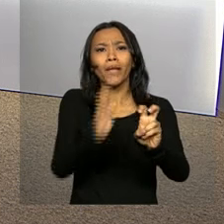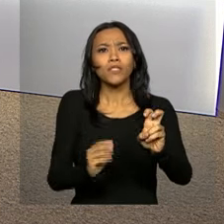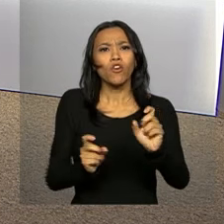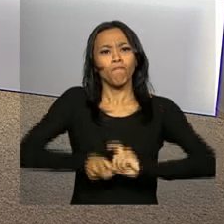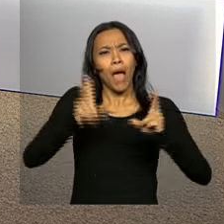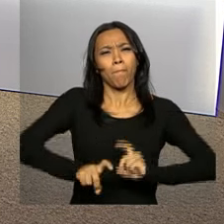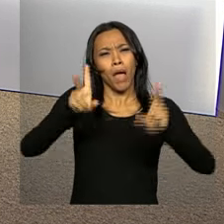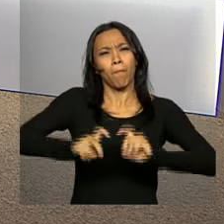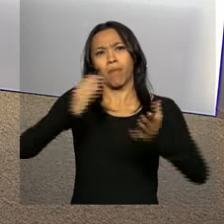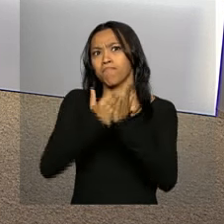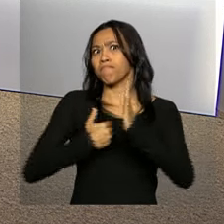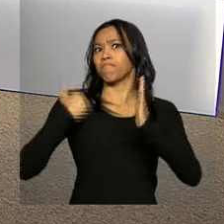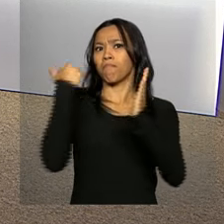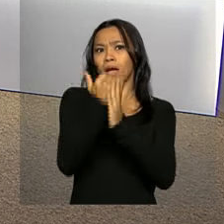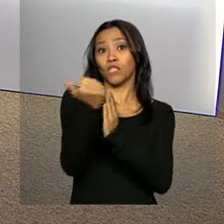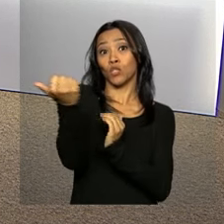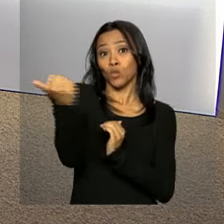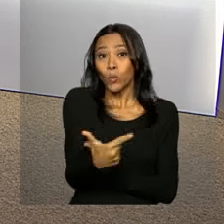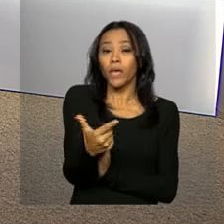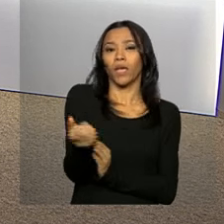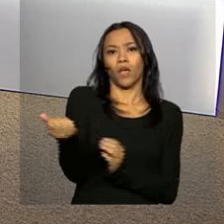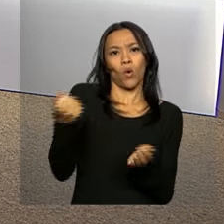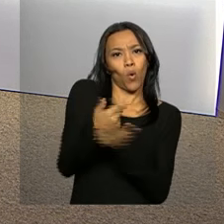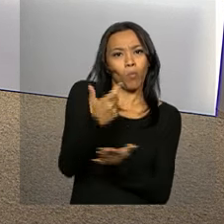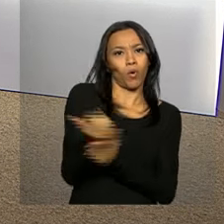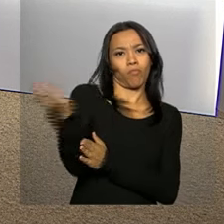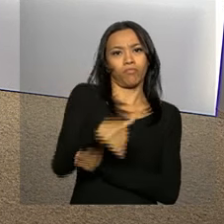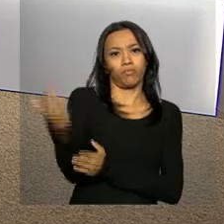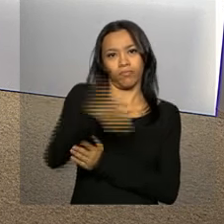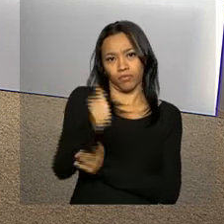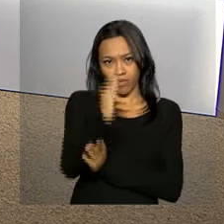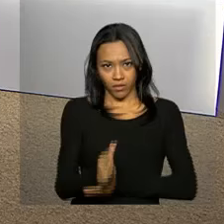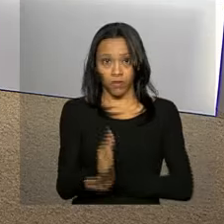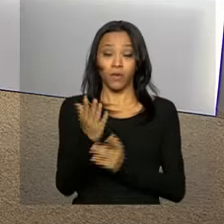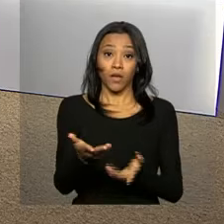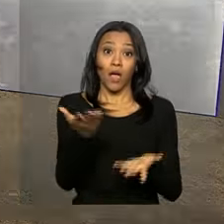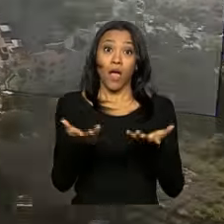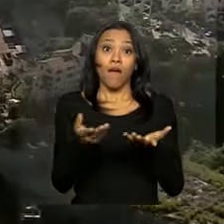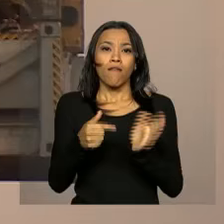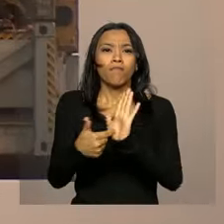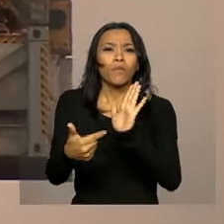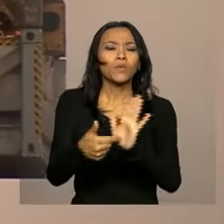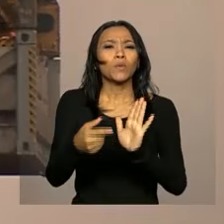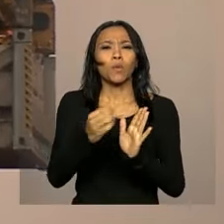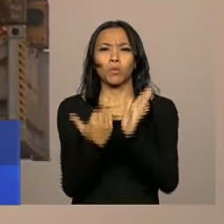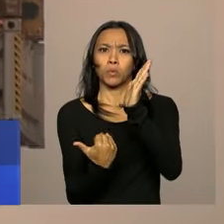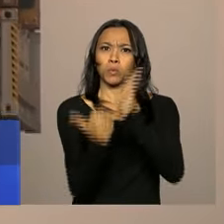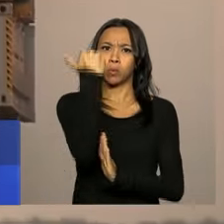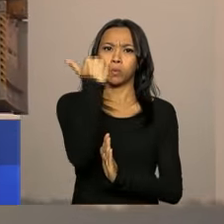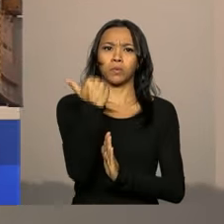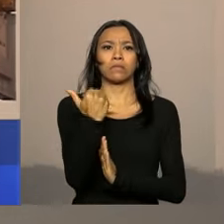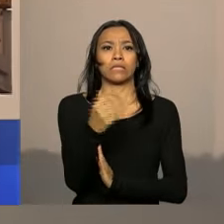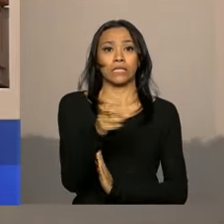mais do que importou na terceira semana de fevereiro. A balança comercial brasileira registrou no período um superávit de